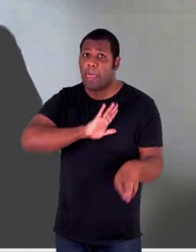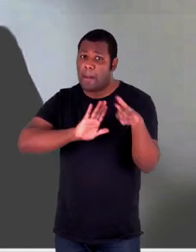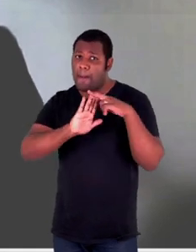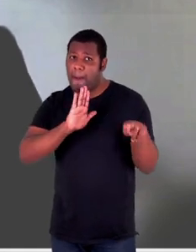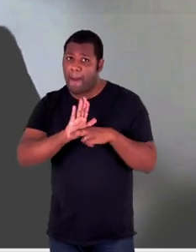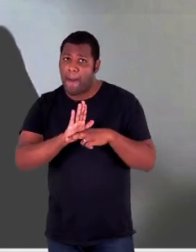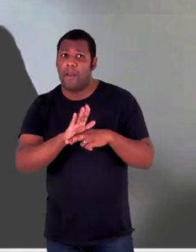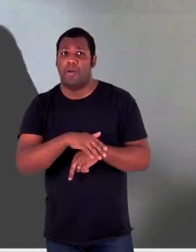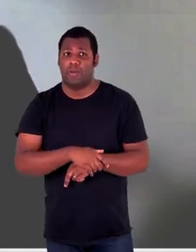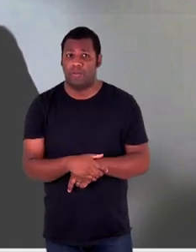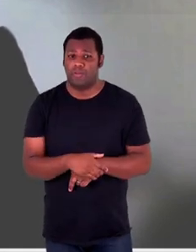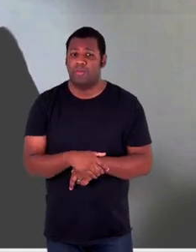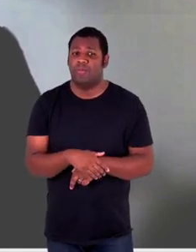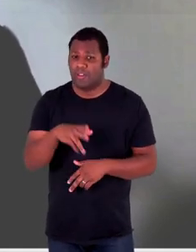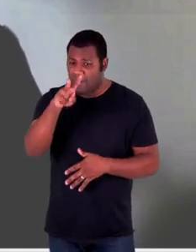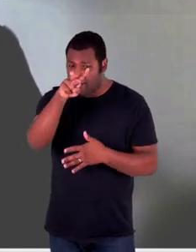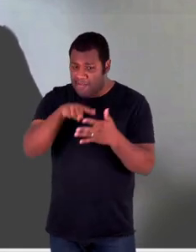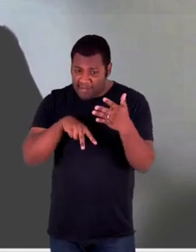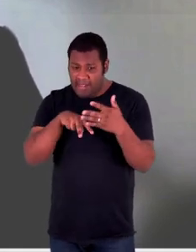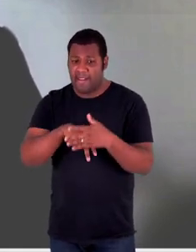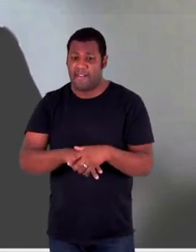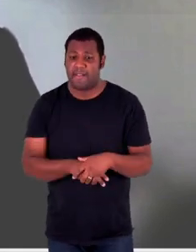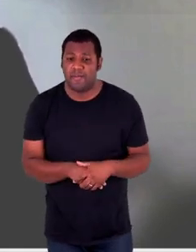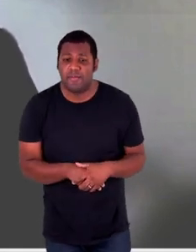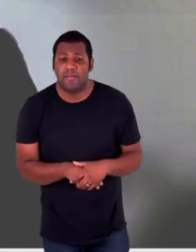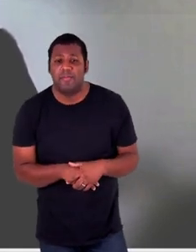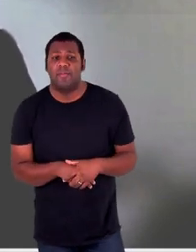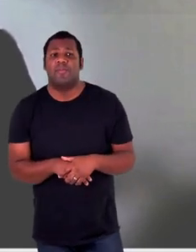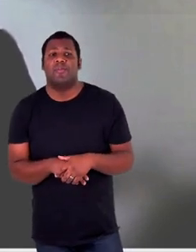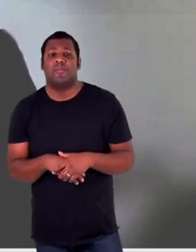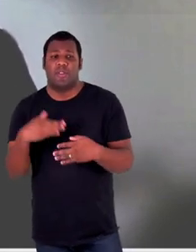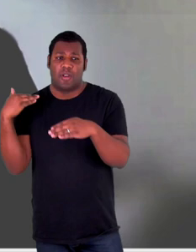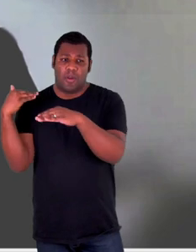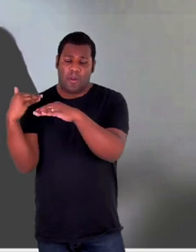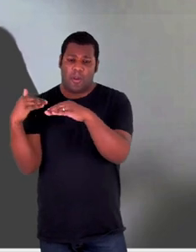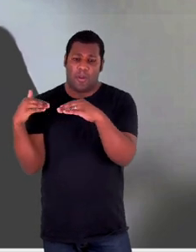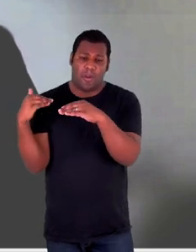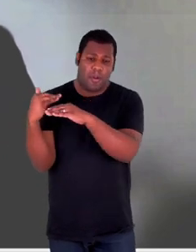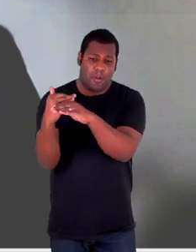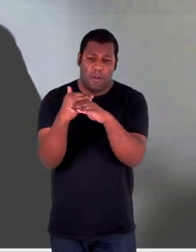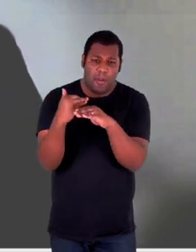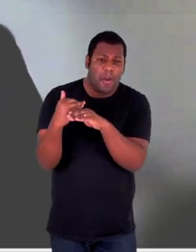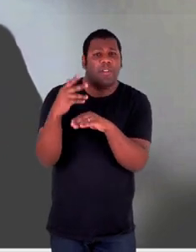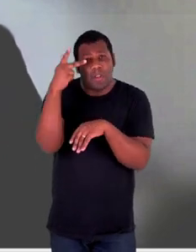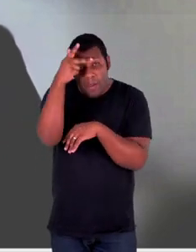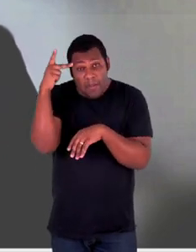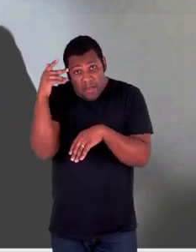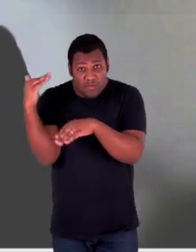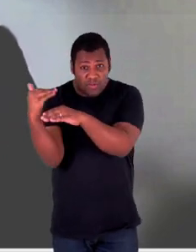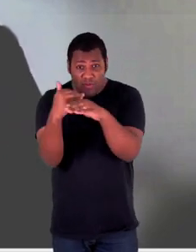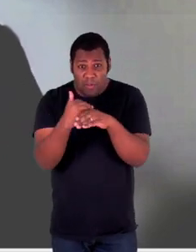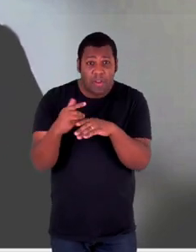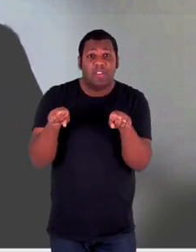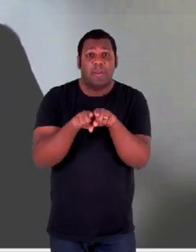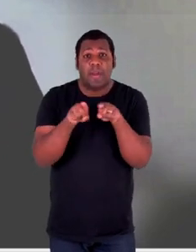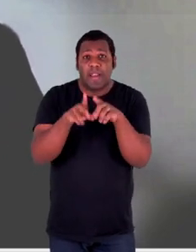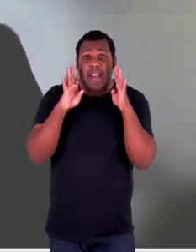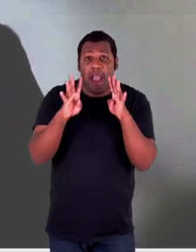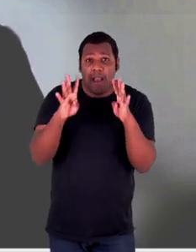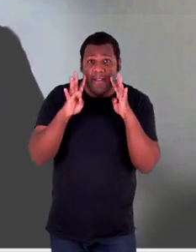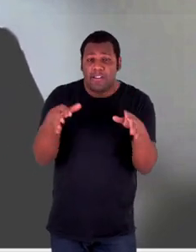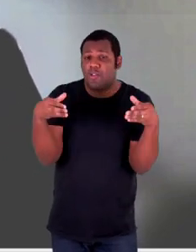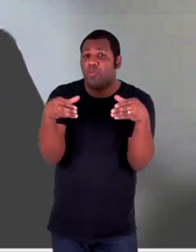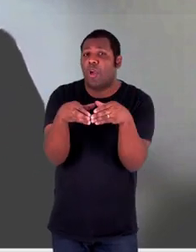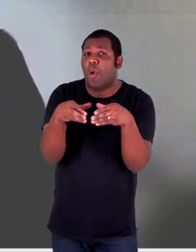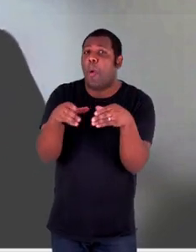que se permite ler de maneira a alcançar igualmente as eventuais pessoas, grupos vulneráveis que cheguem